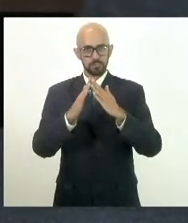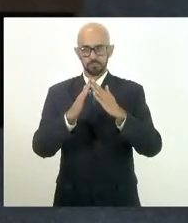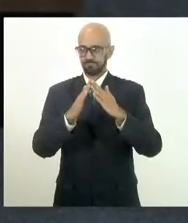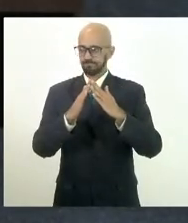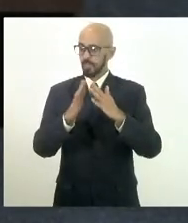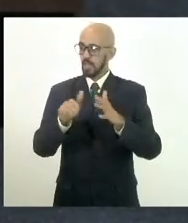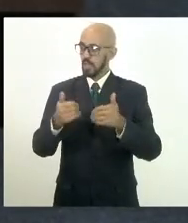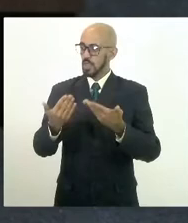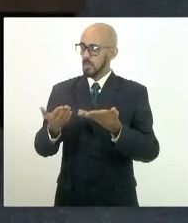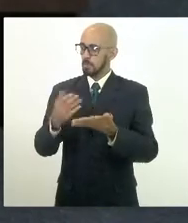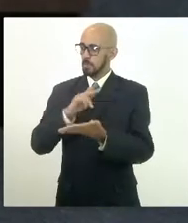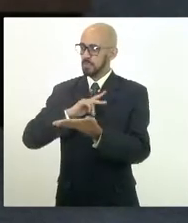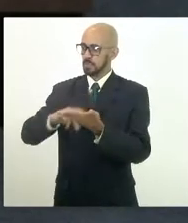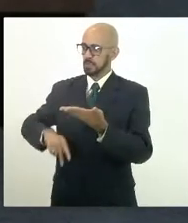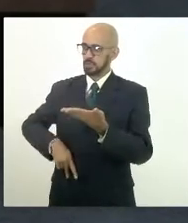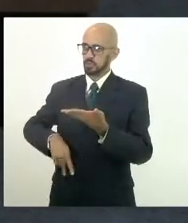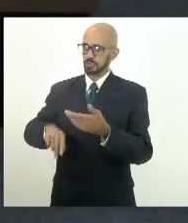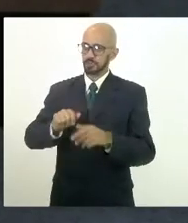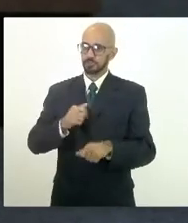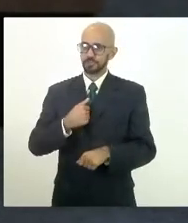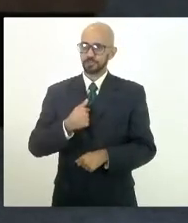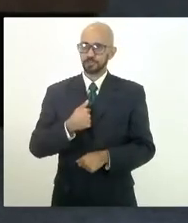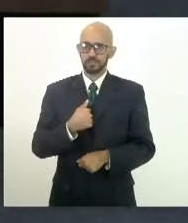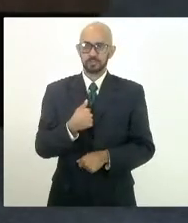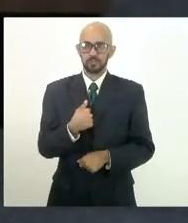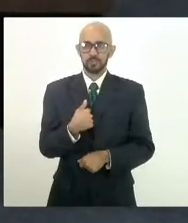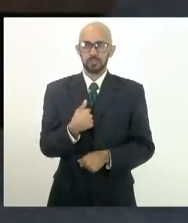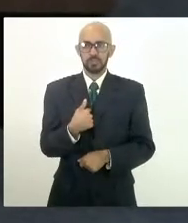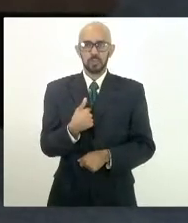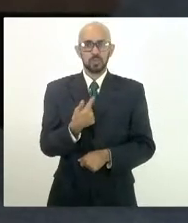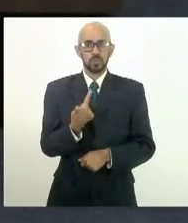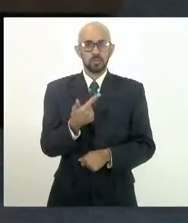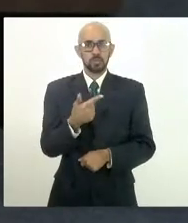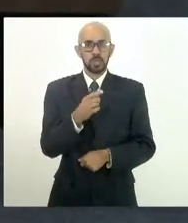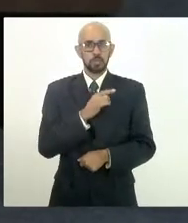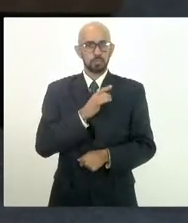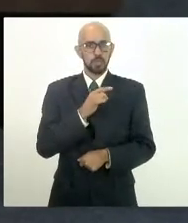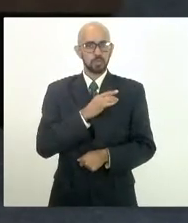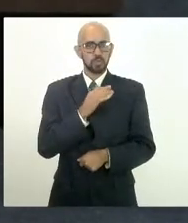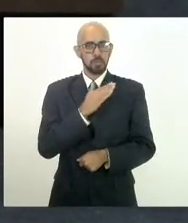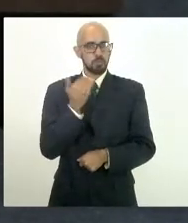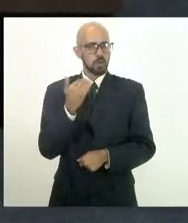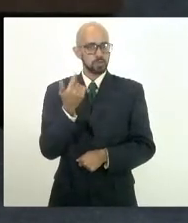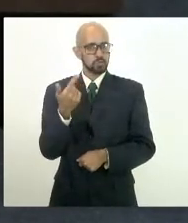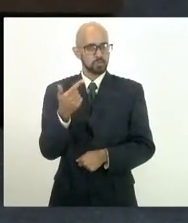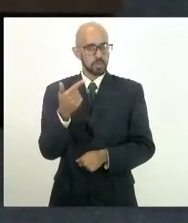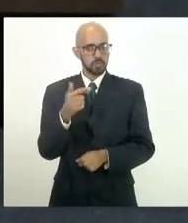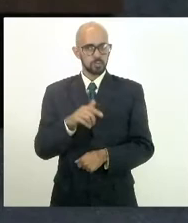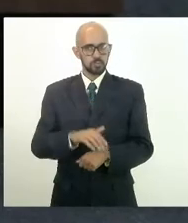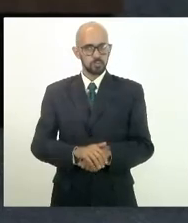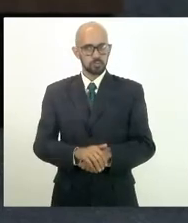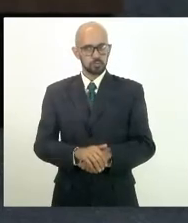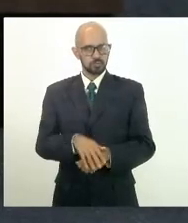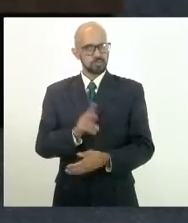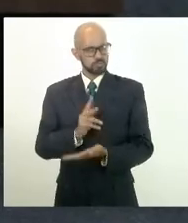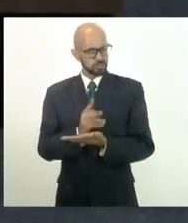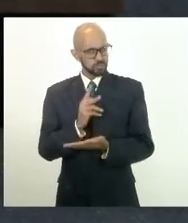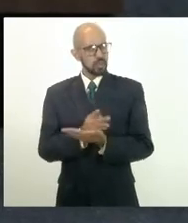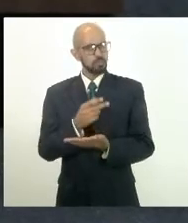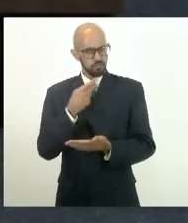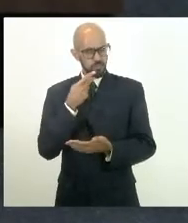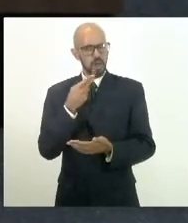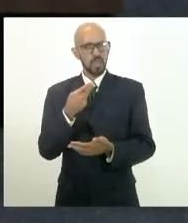Presidente, eu não tenho medo da morte. Sempre afirmei isto,